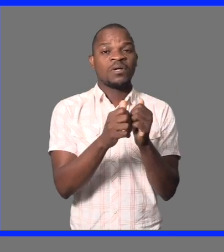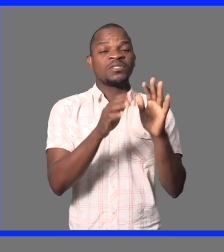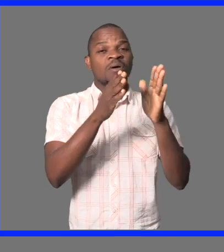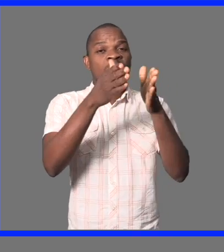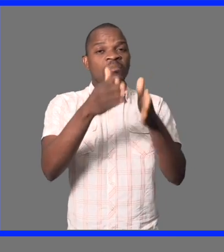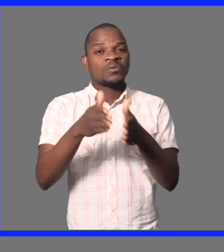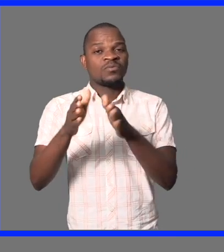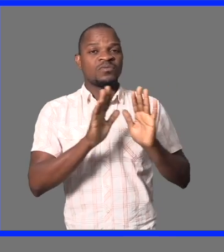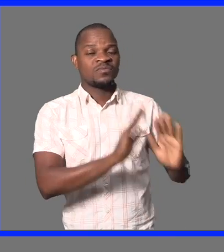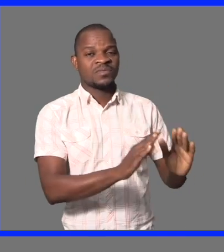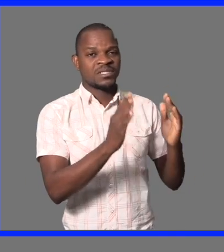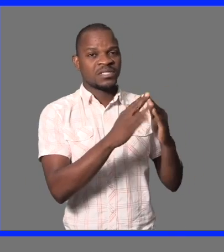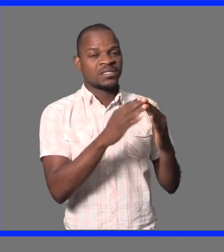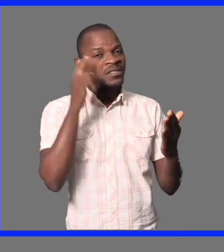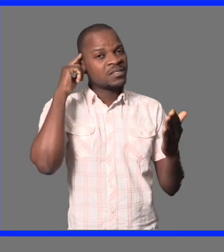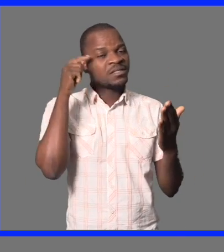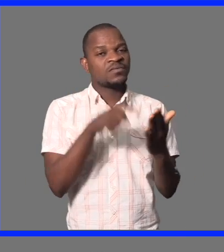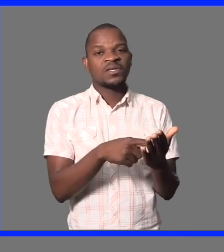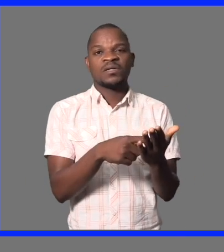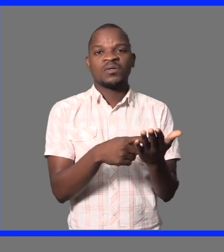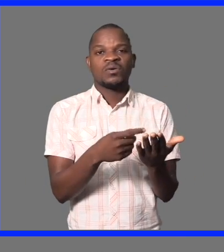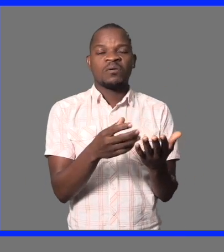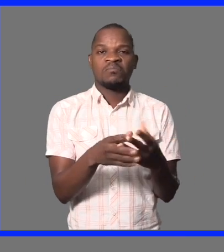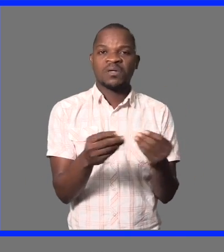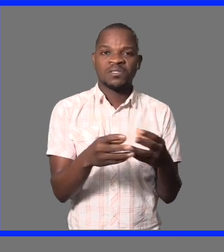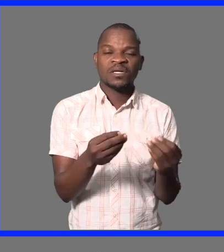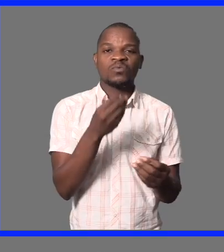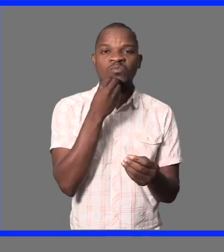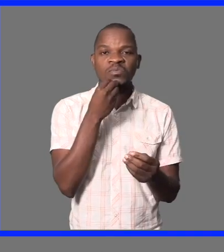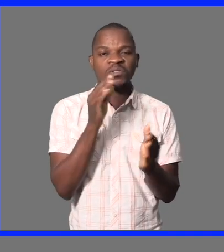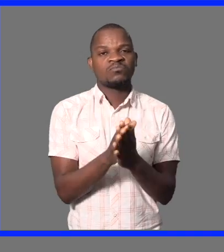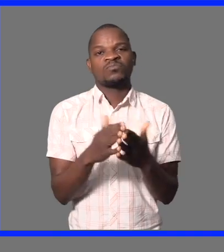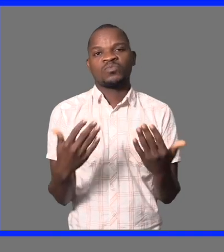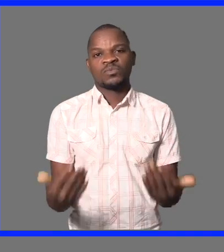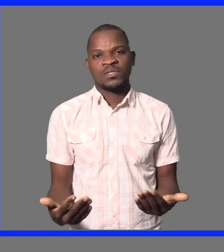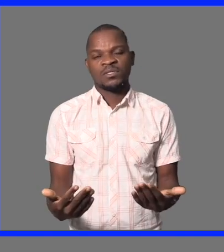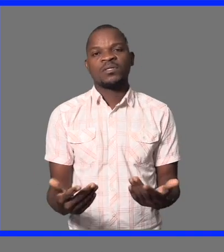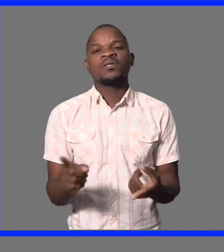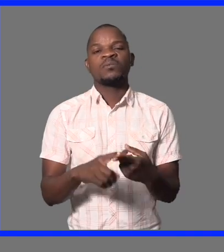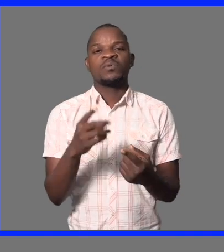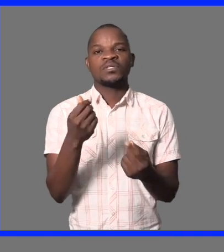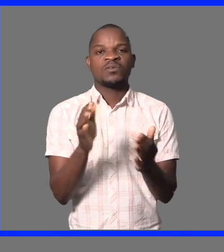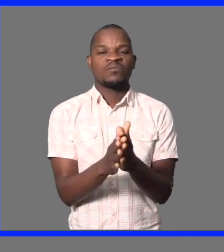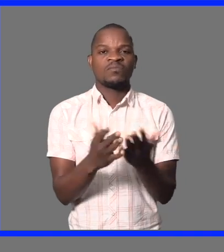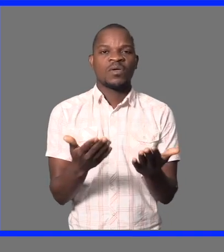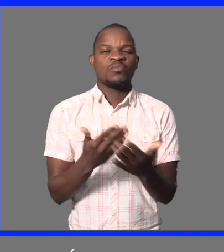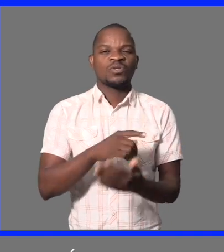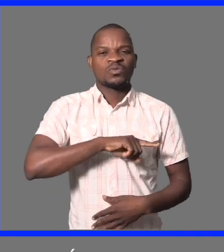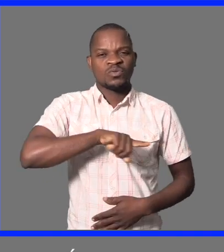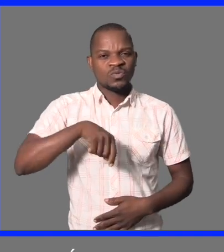informal, então as pessoas ficando em casa seriam desprevidas de algum rendimento para poder se sustentar.